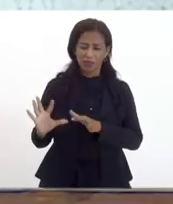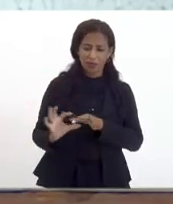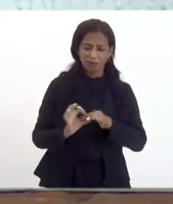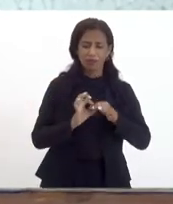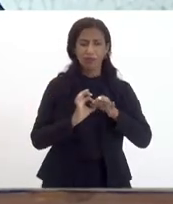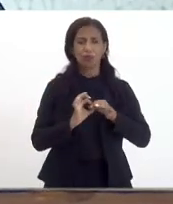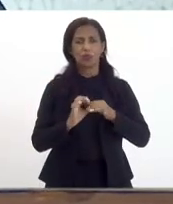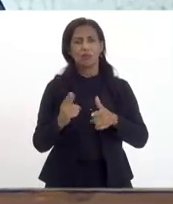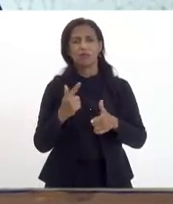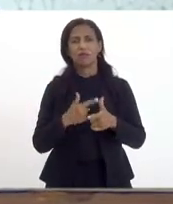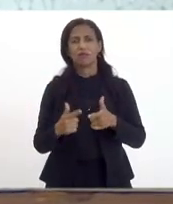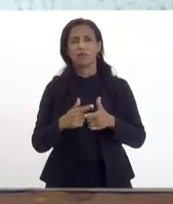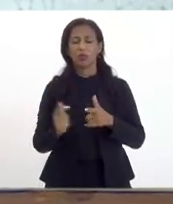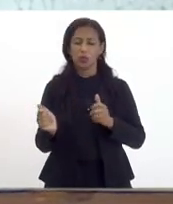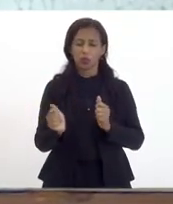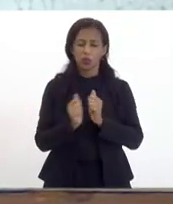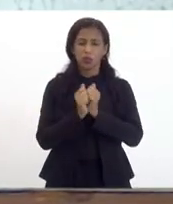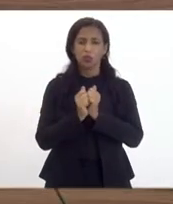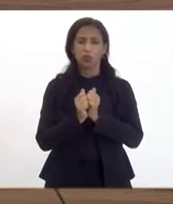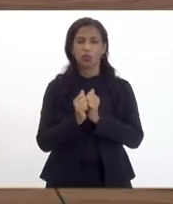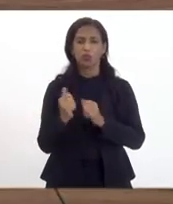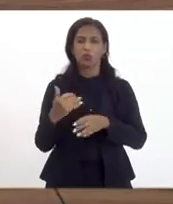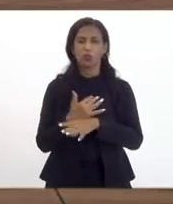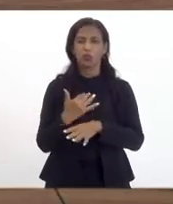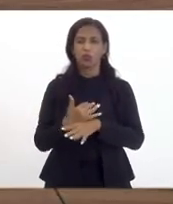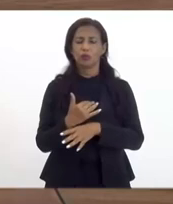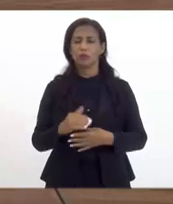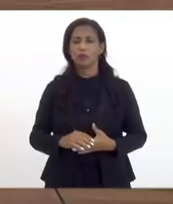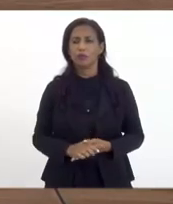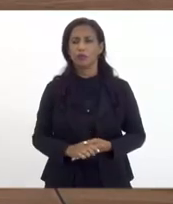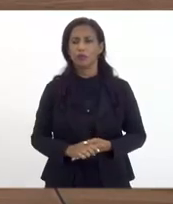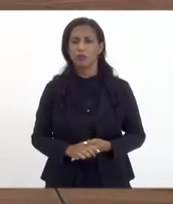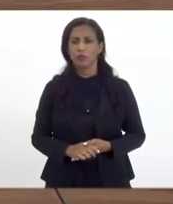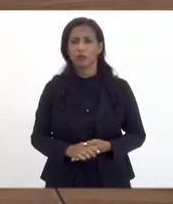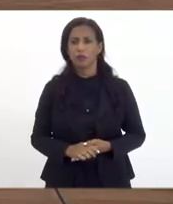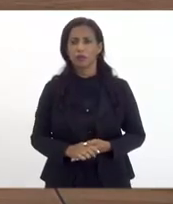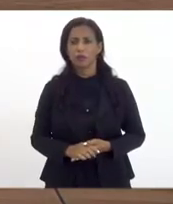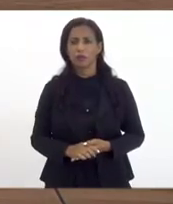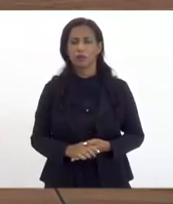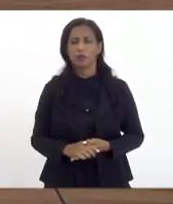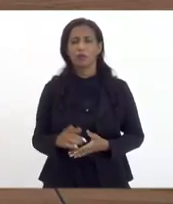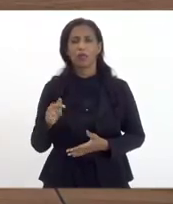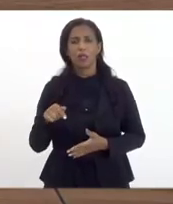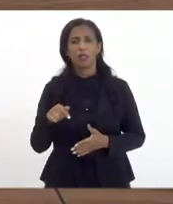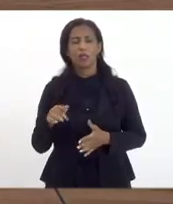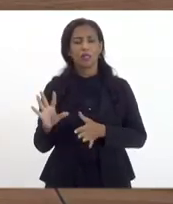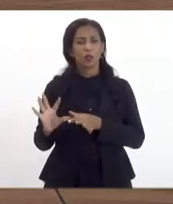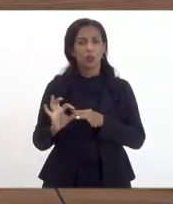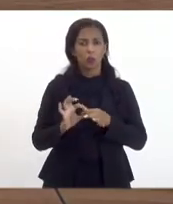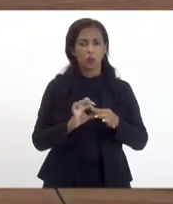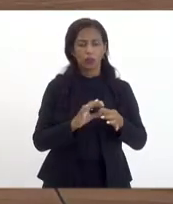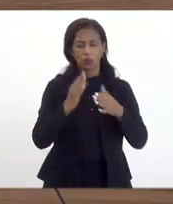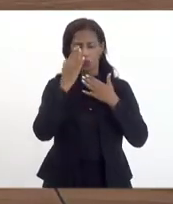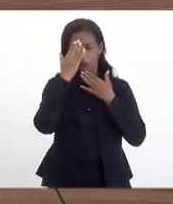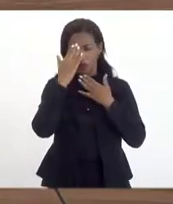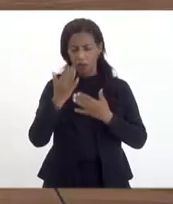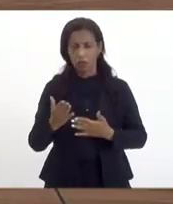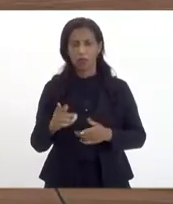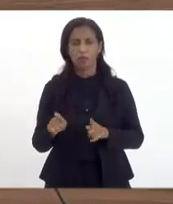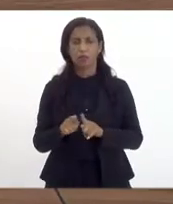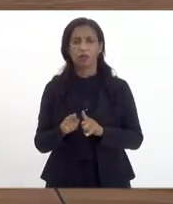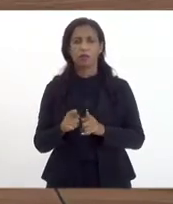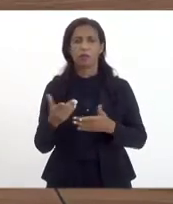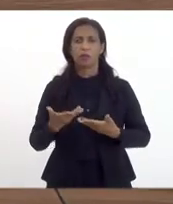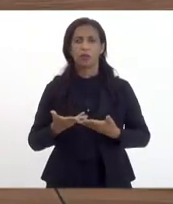junto a gente na esfera municipal nesse contexto seu presidente agradeço a vossa excelência pelo